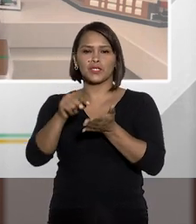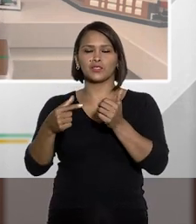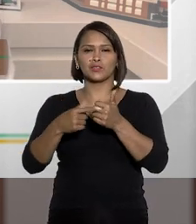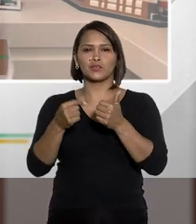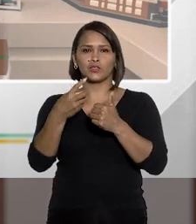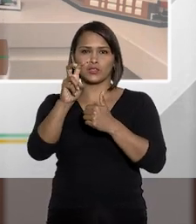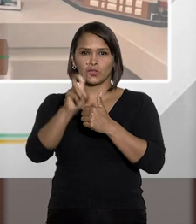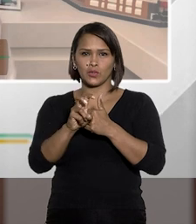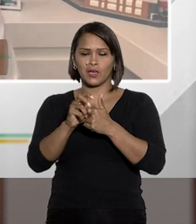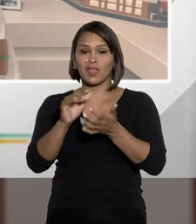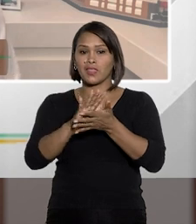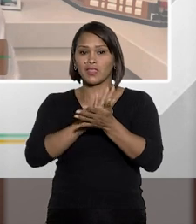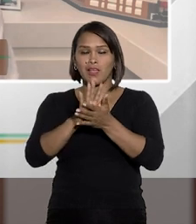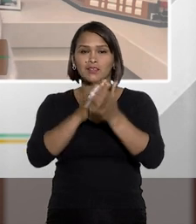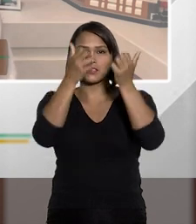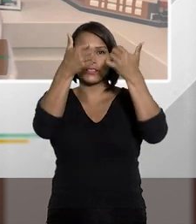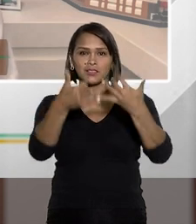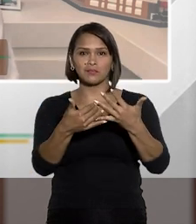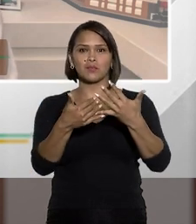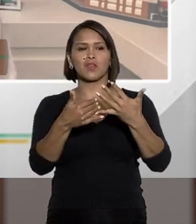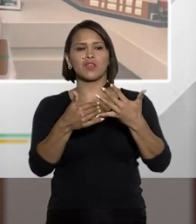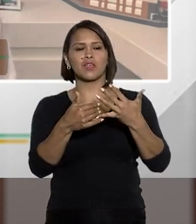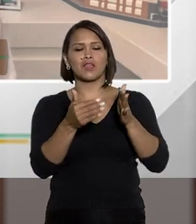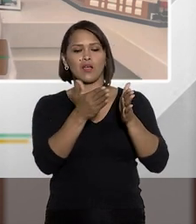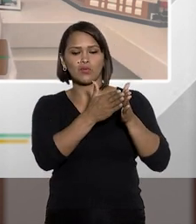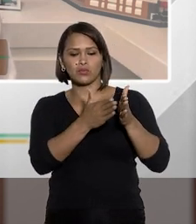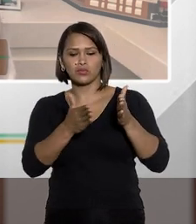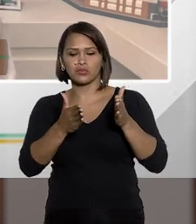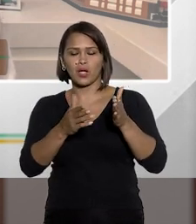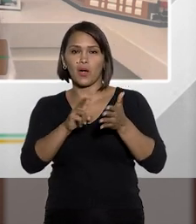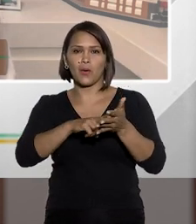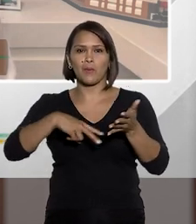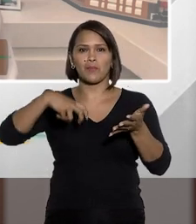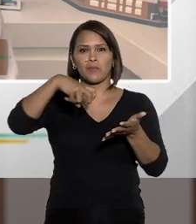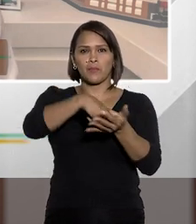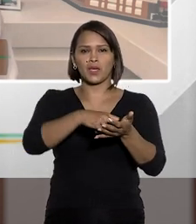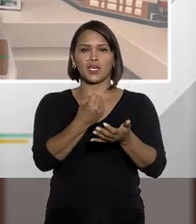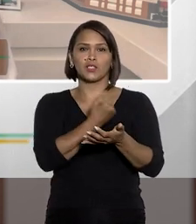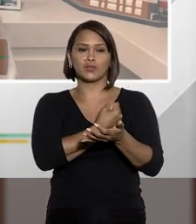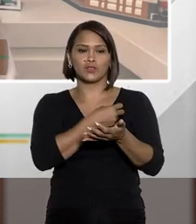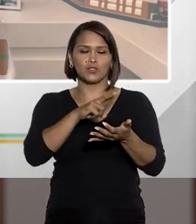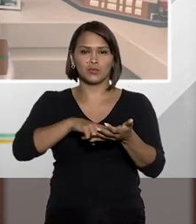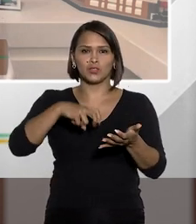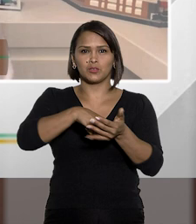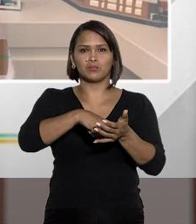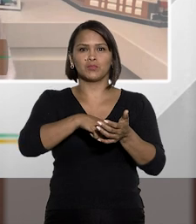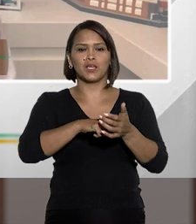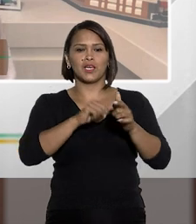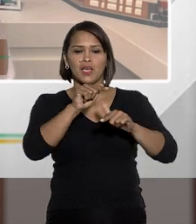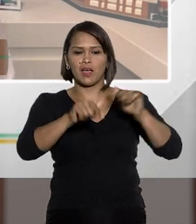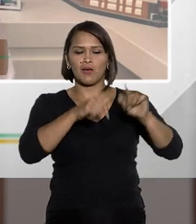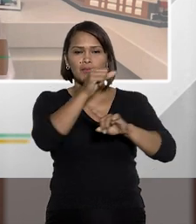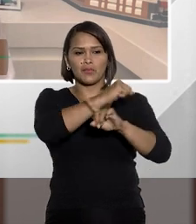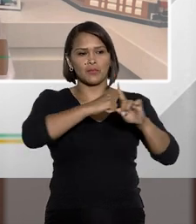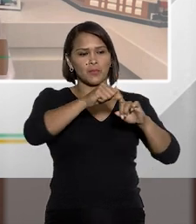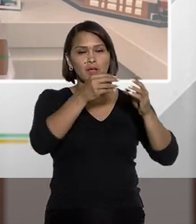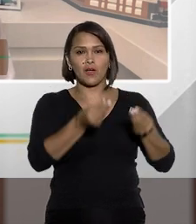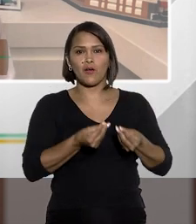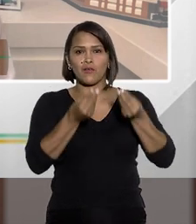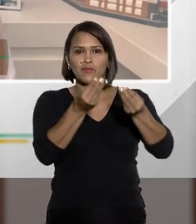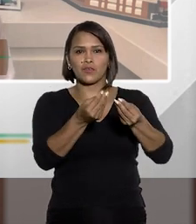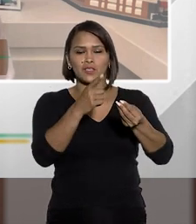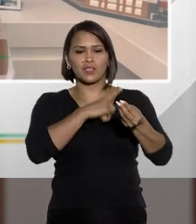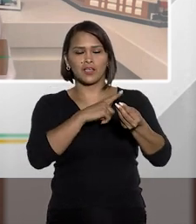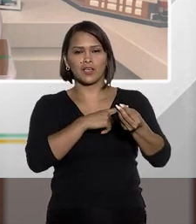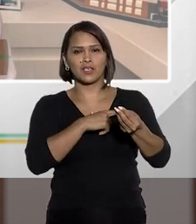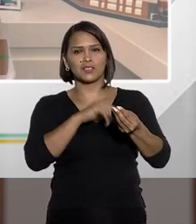momento em que o artigo 5º nada diz em relação à quantidade de pena da prestação de serviços à comunidade,